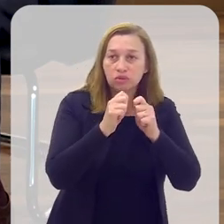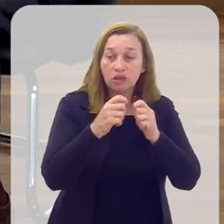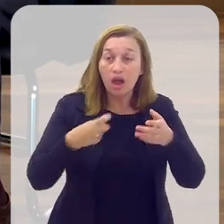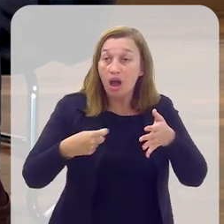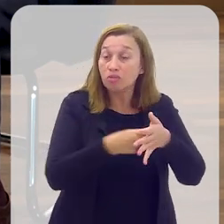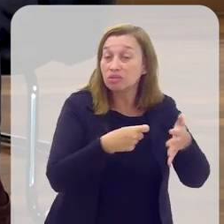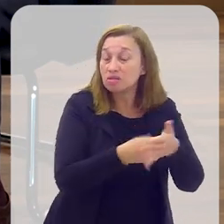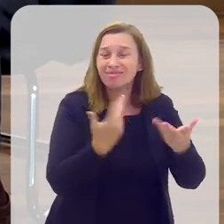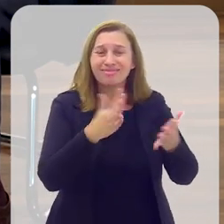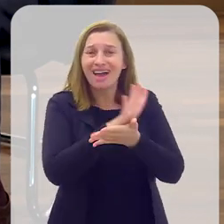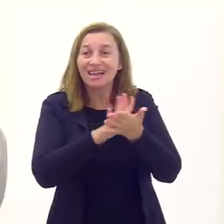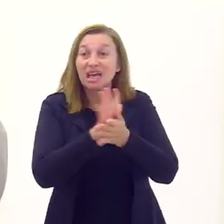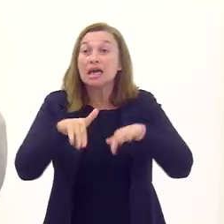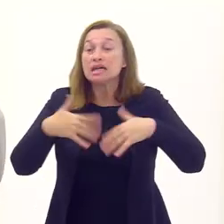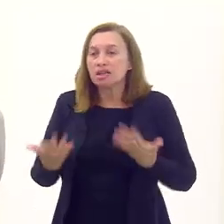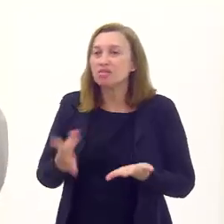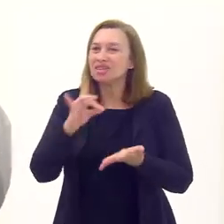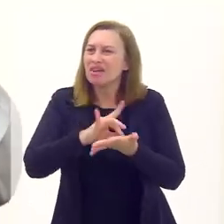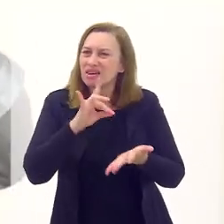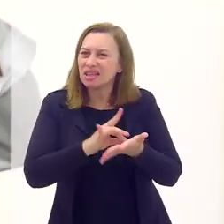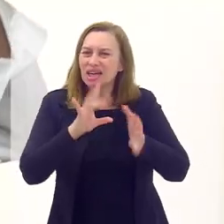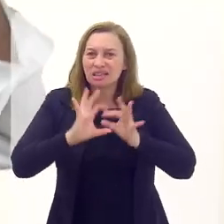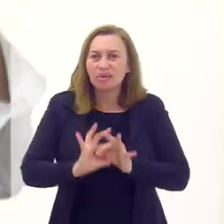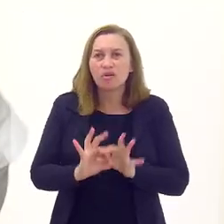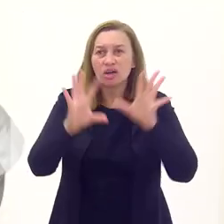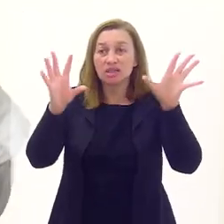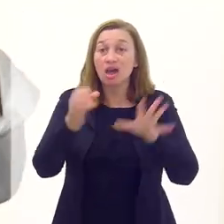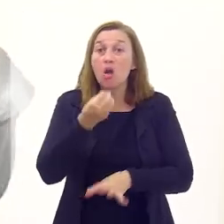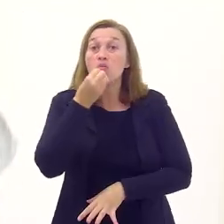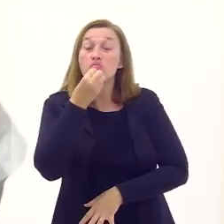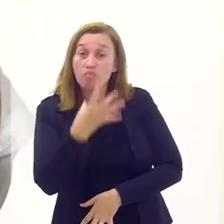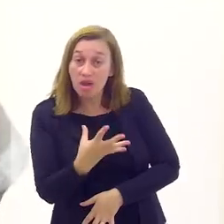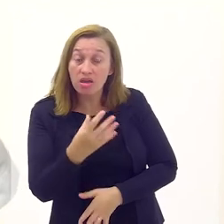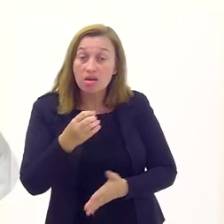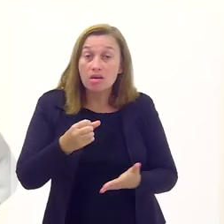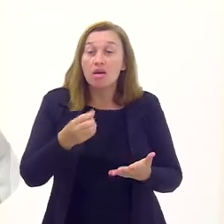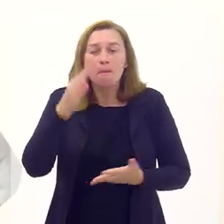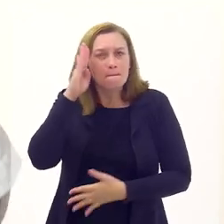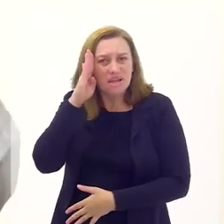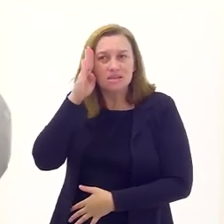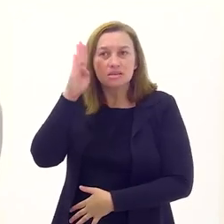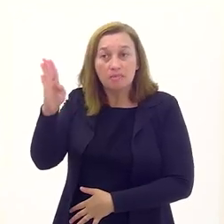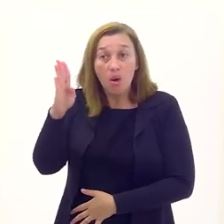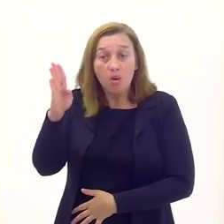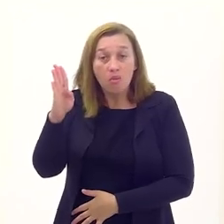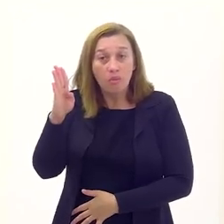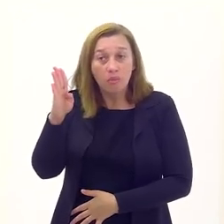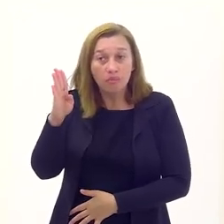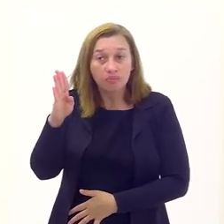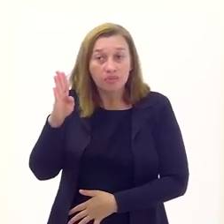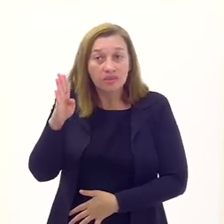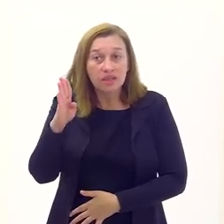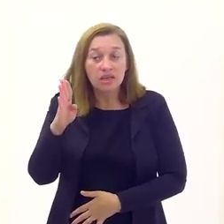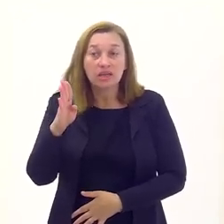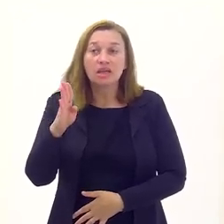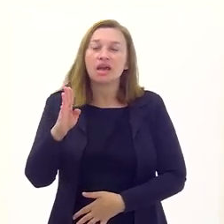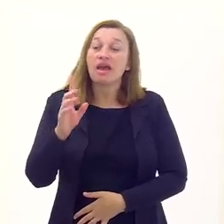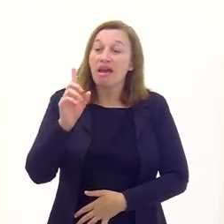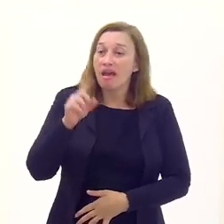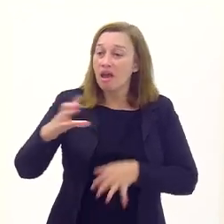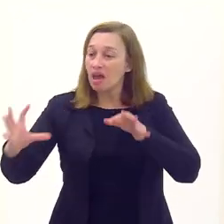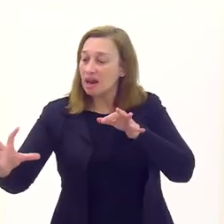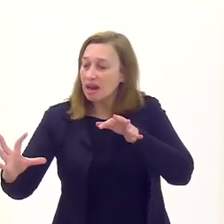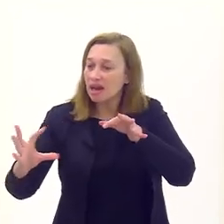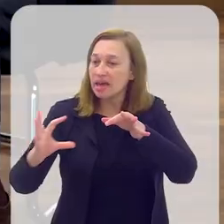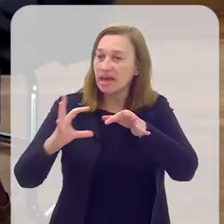fazer as denúncias? Então, na verdade, a democracia, além de ser um bem em si fundamental, ela é sine qua